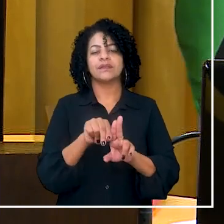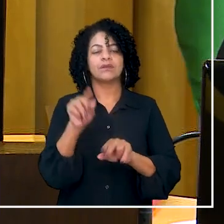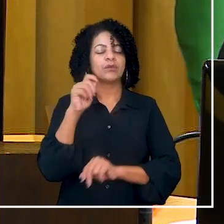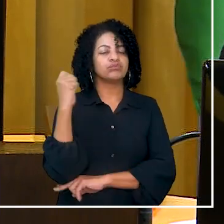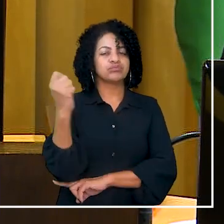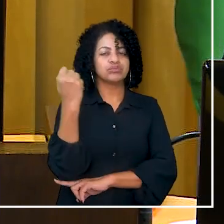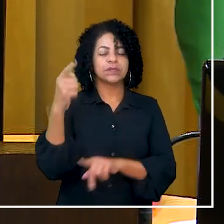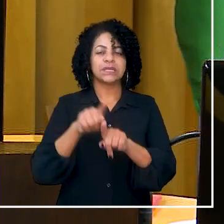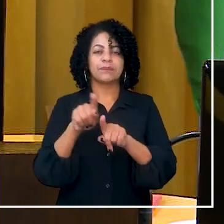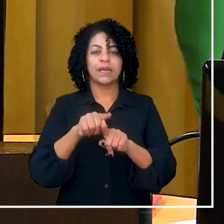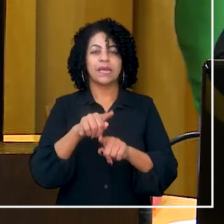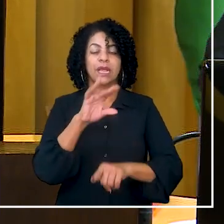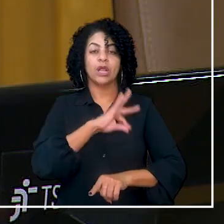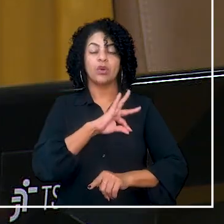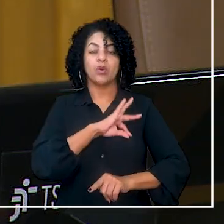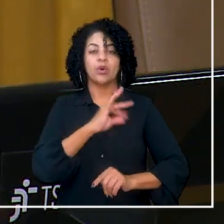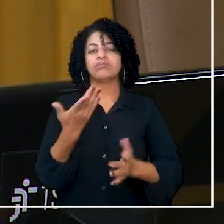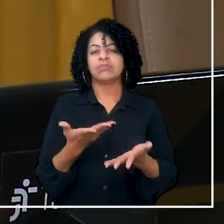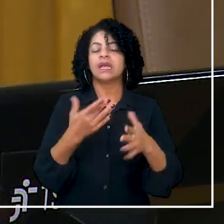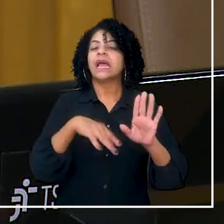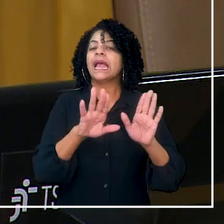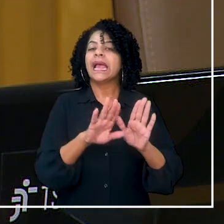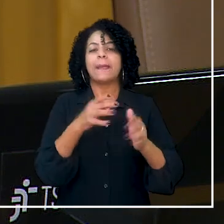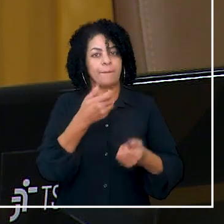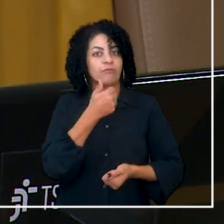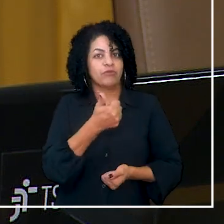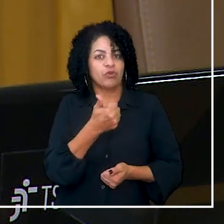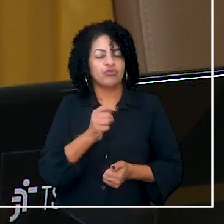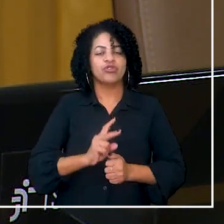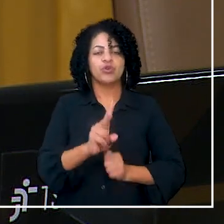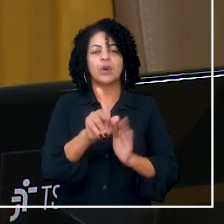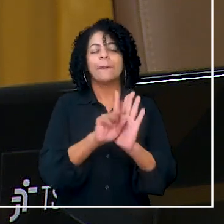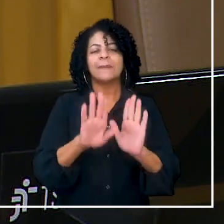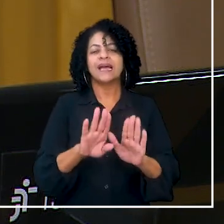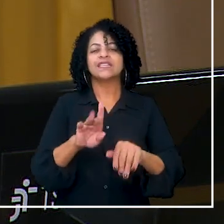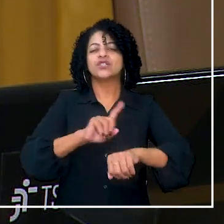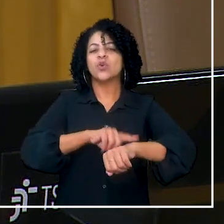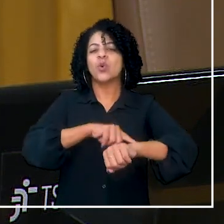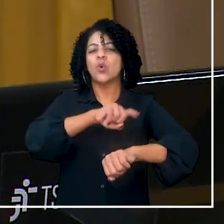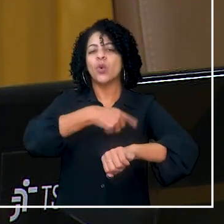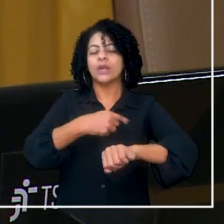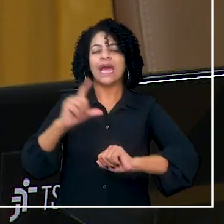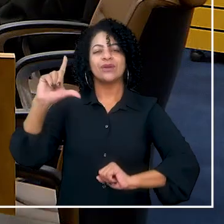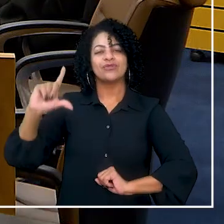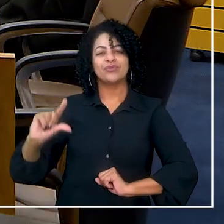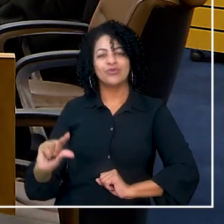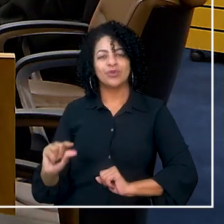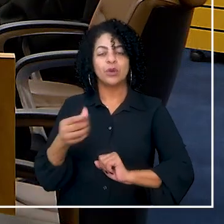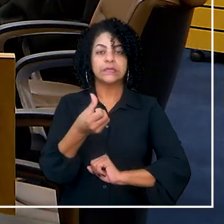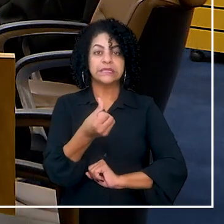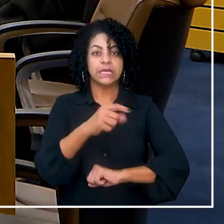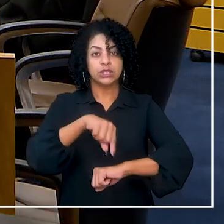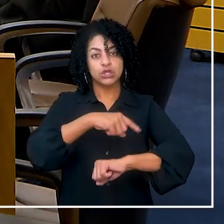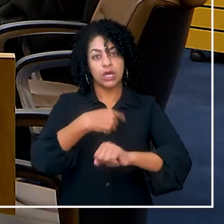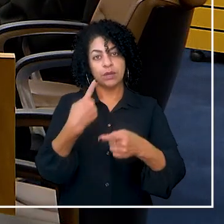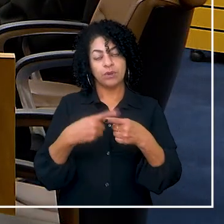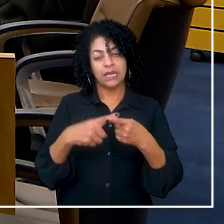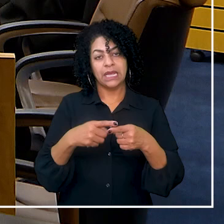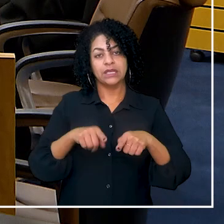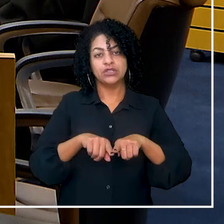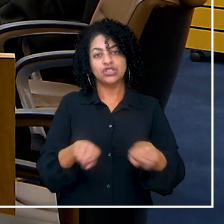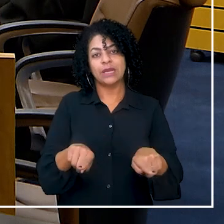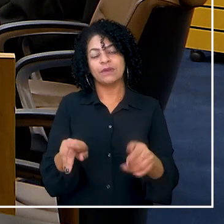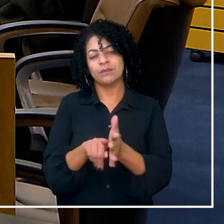Rio Grande do Sul, cuja jornada foi reduzida de 8 para 4 horas por ser mãe de gêmeas com autismo. O